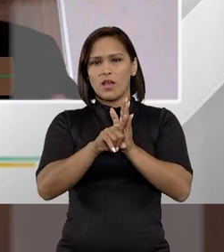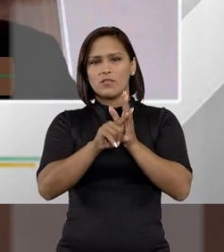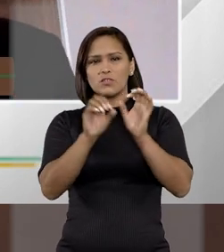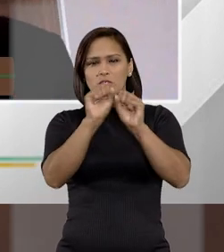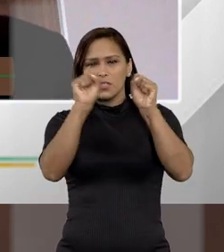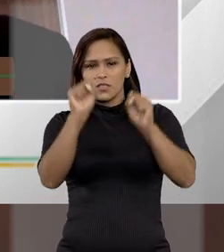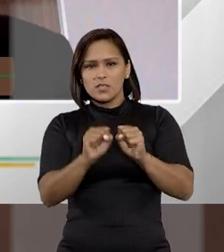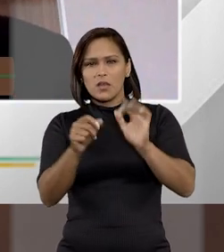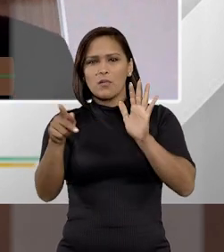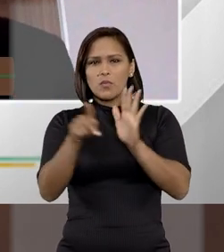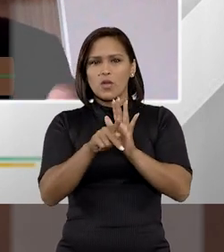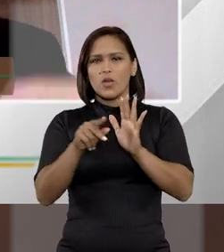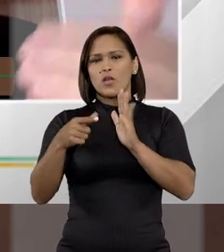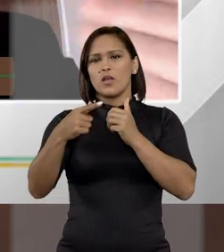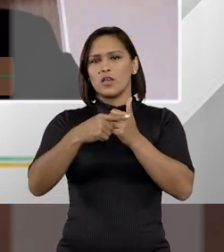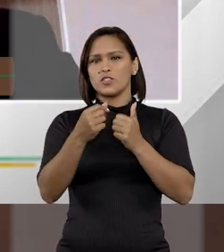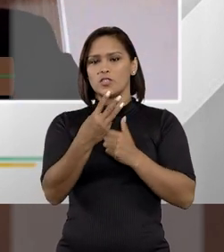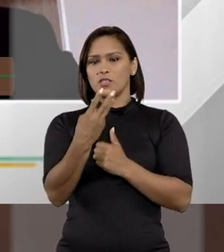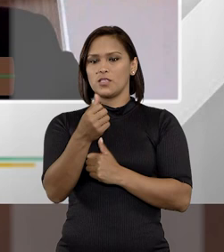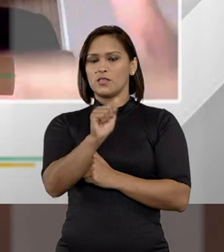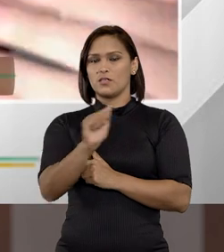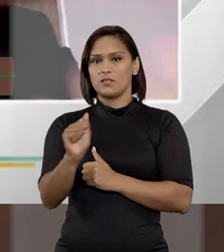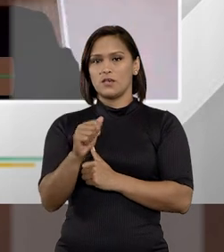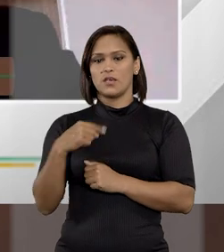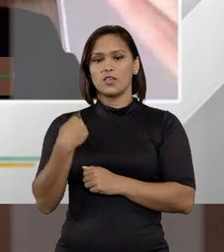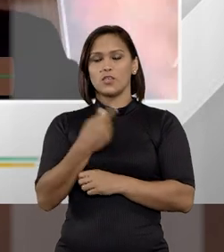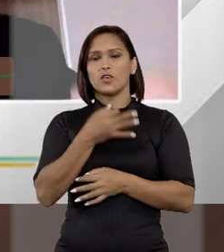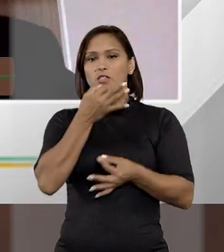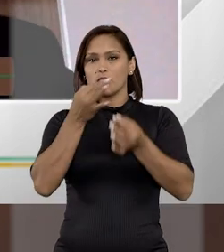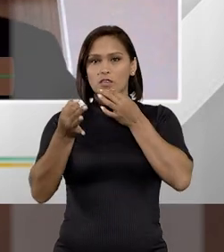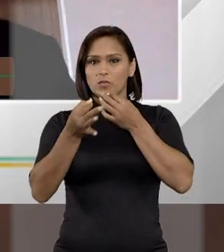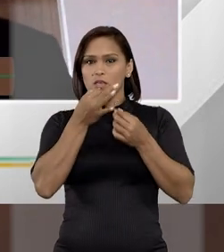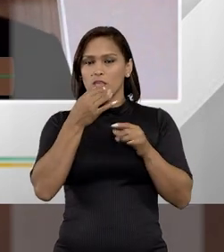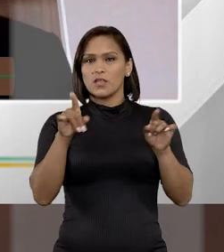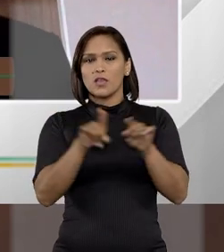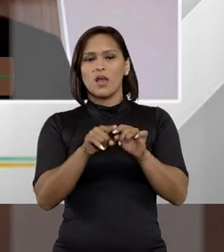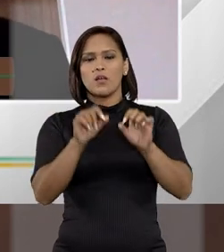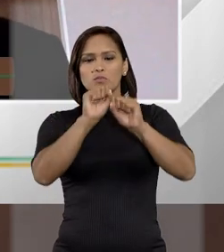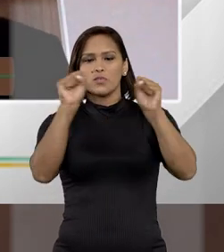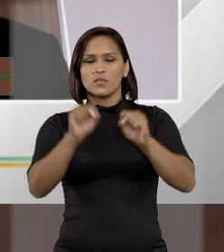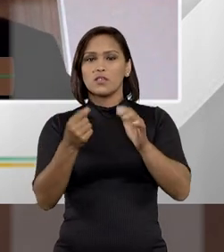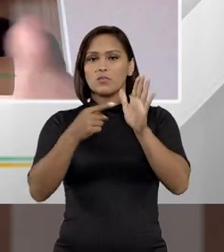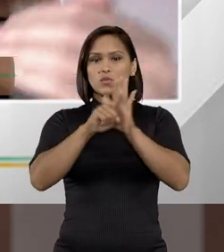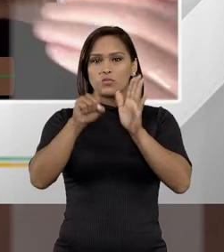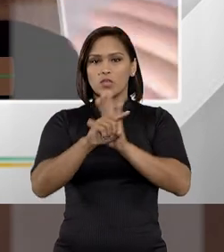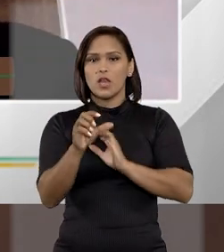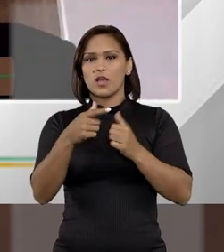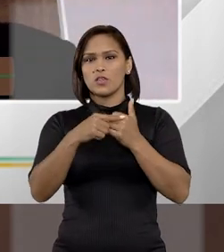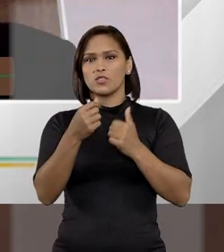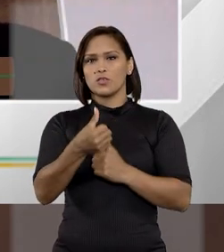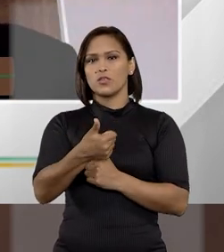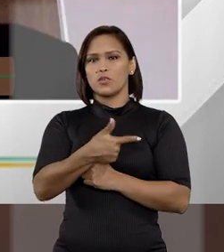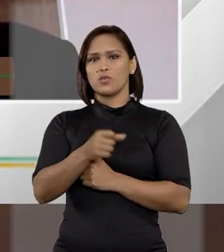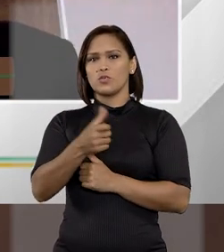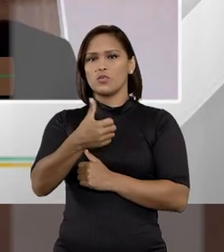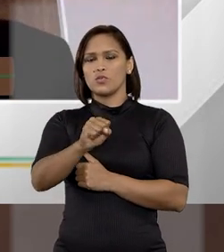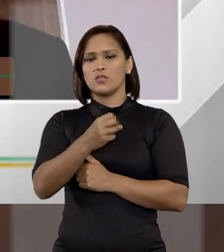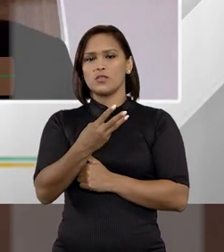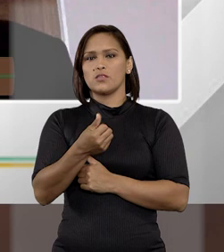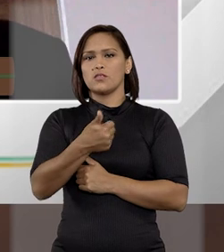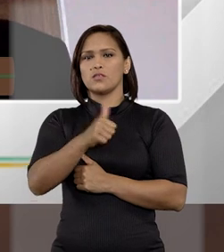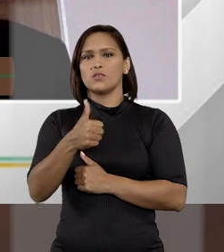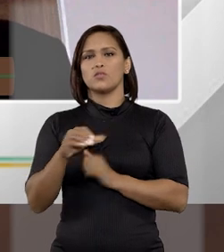uma interpretação sistemática, né, do artigo terceiro A, que nós já comentamos aí do sistema acusatório, com artigo 282 e